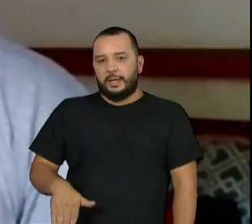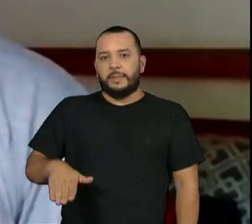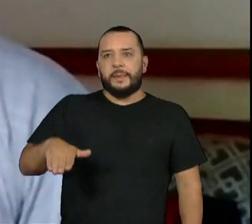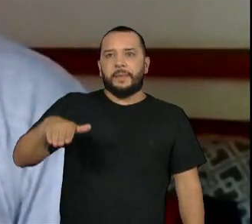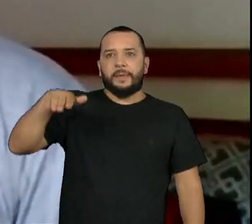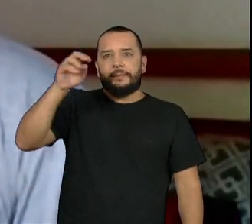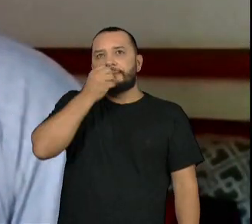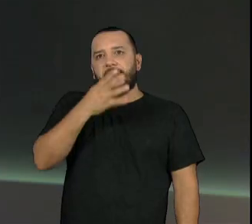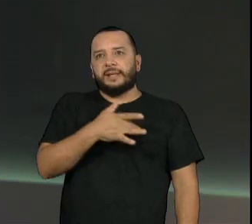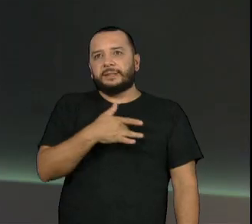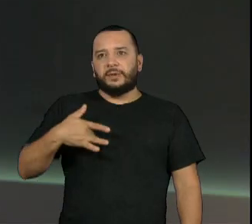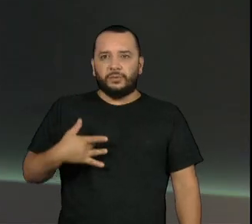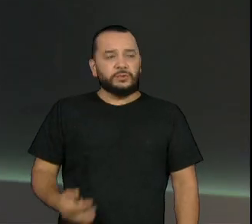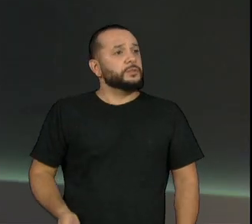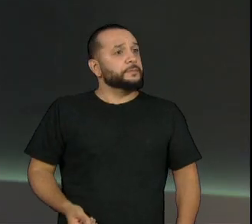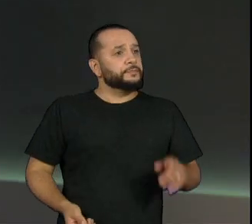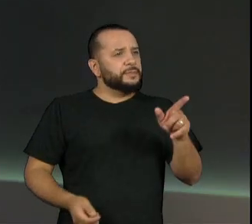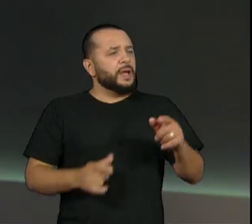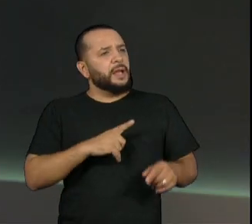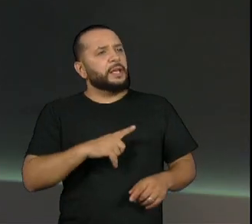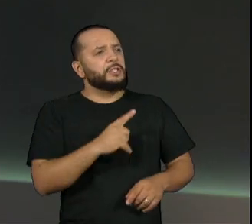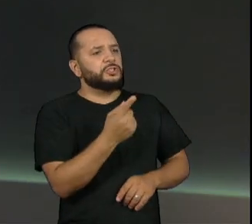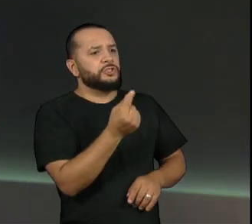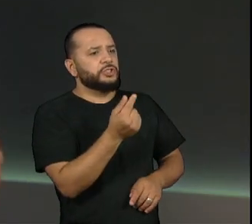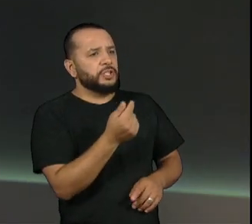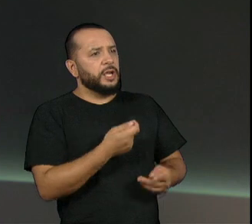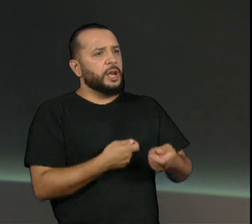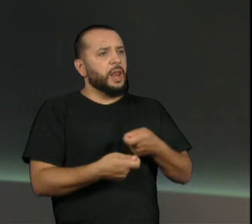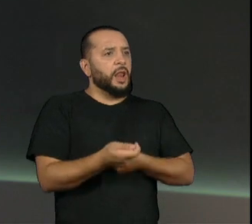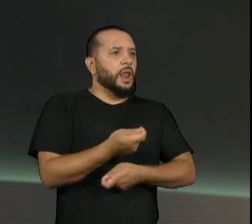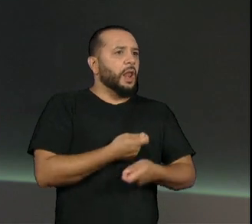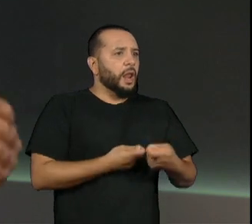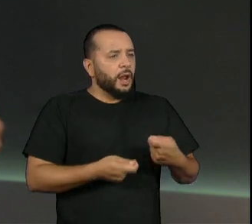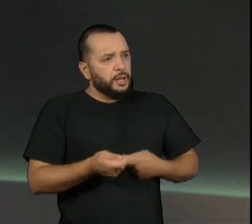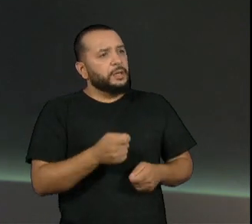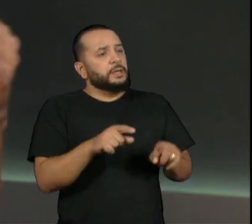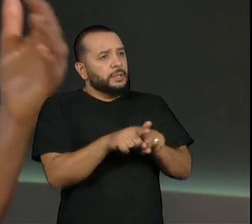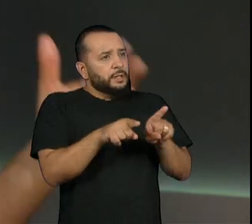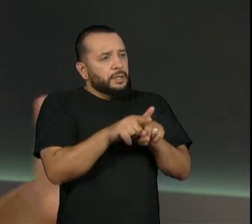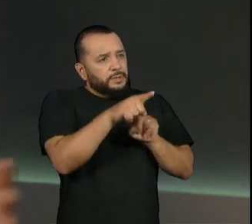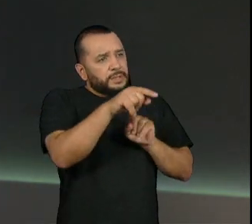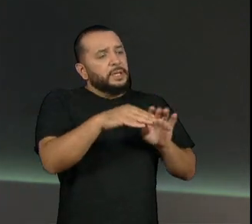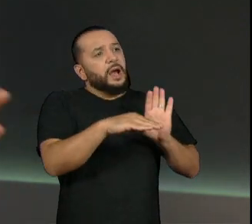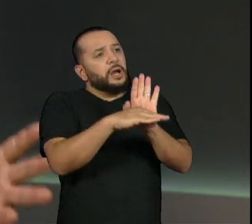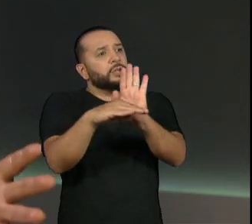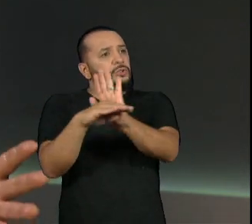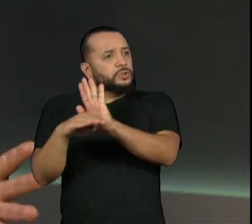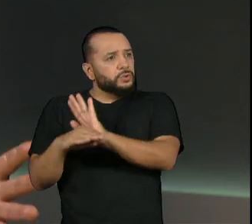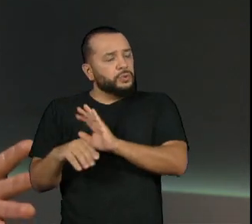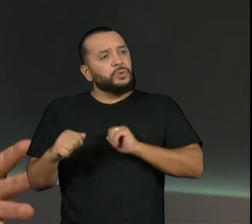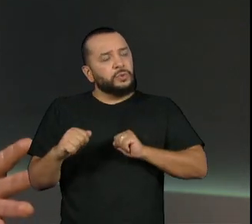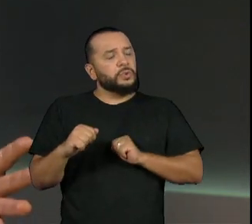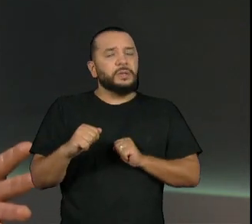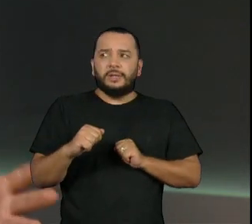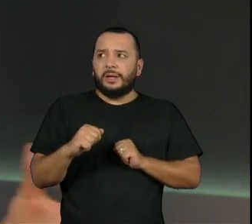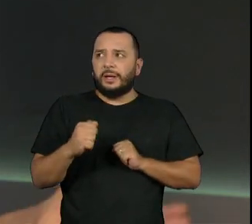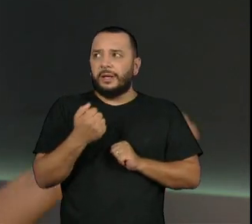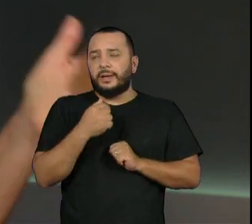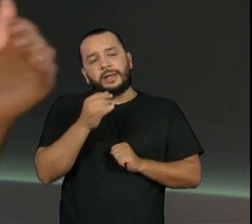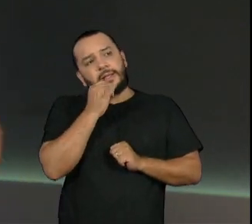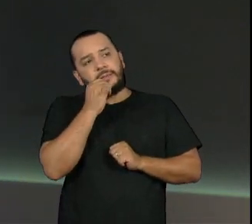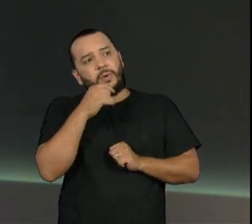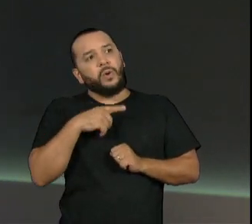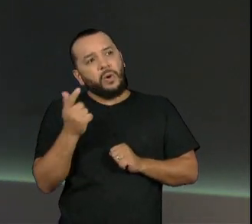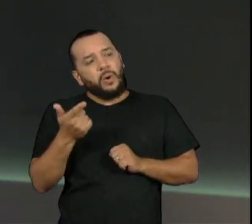a criança. O dinheiro que vem do cultivo ajuda vocês a evitarem algum outro tipo de atividade que